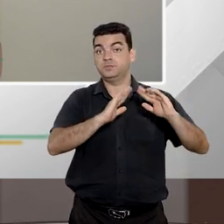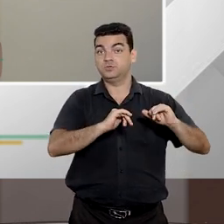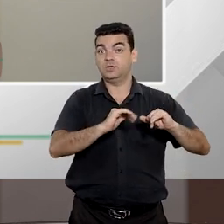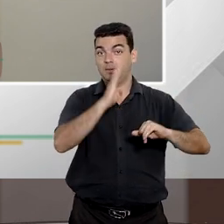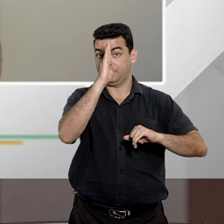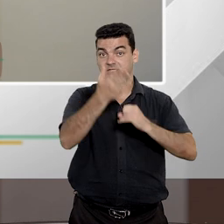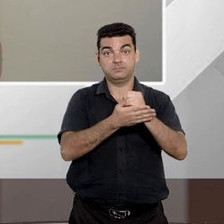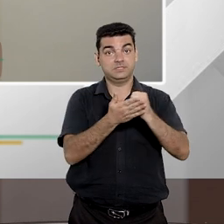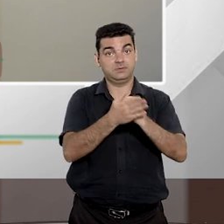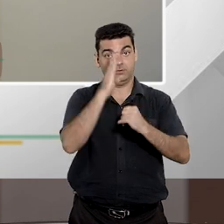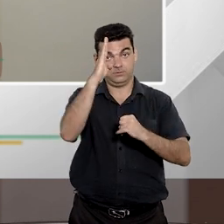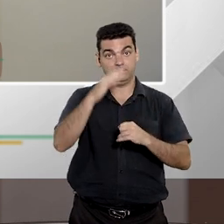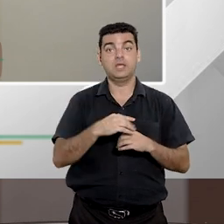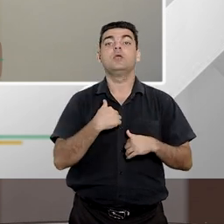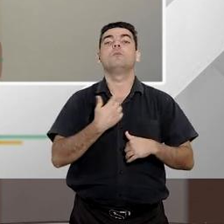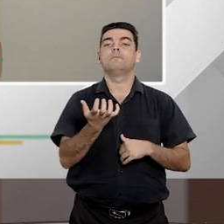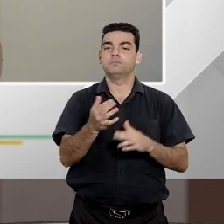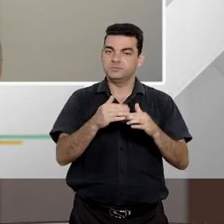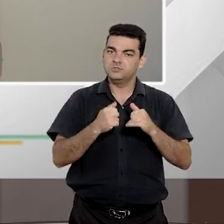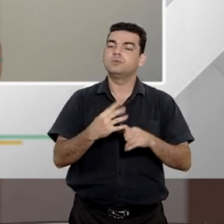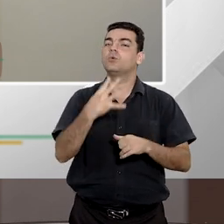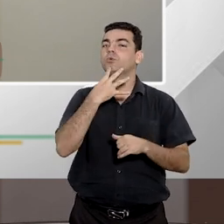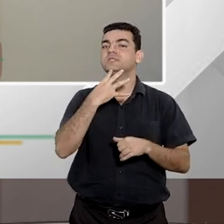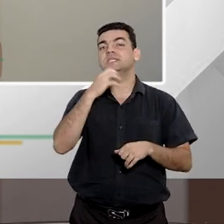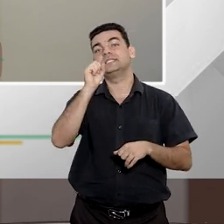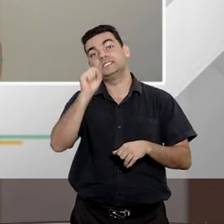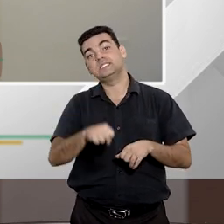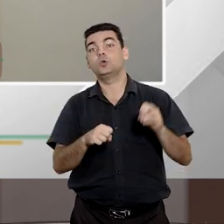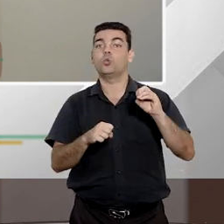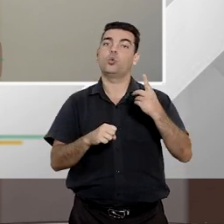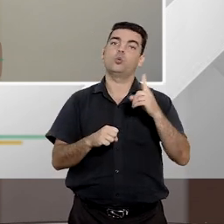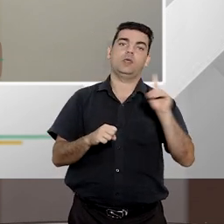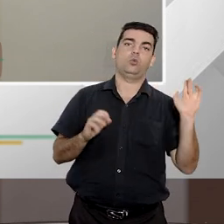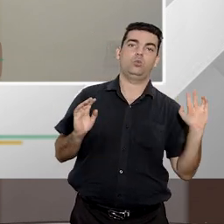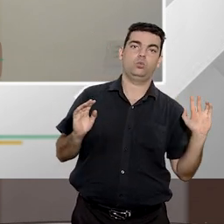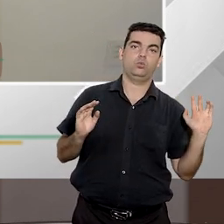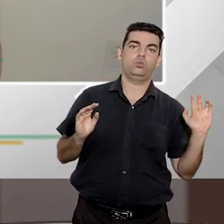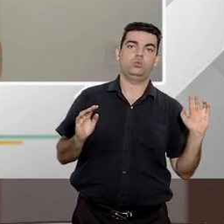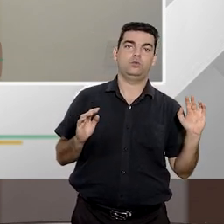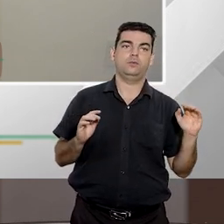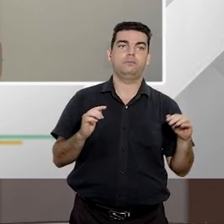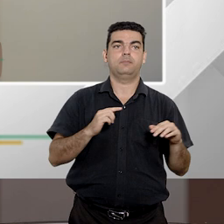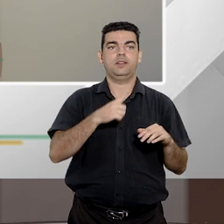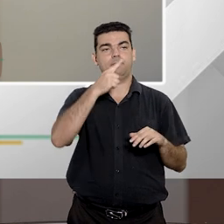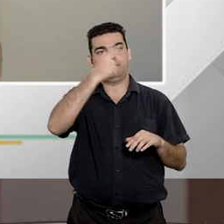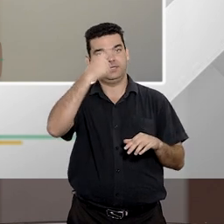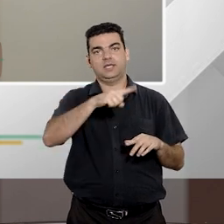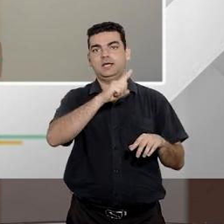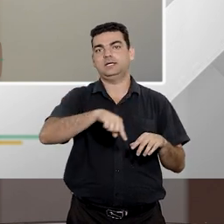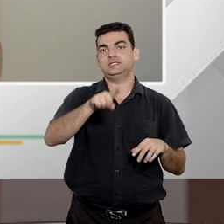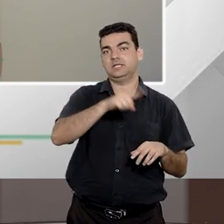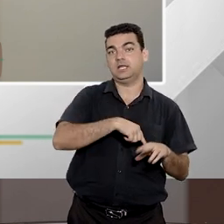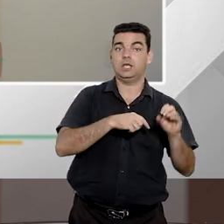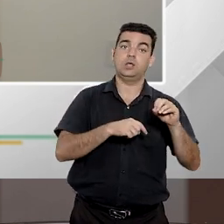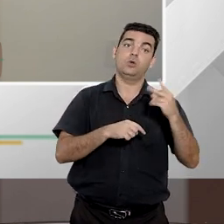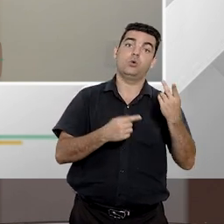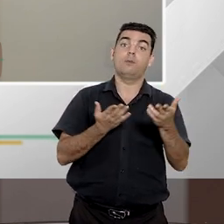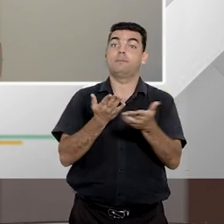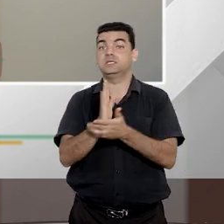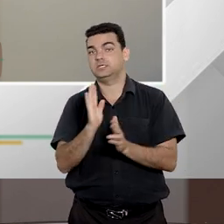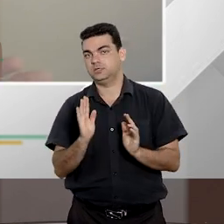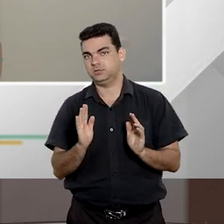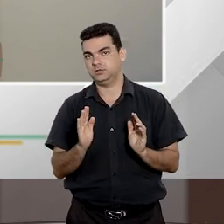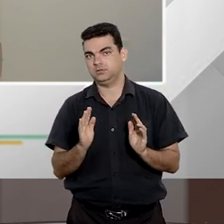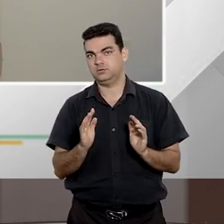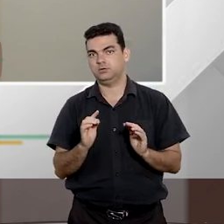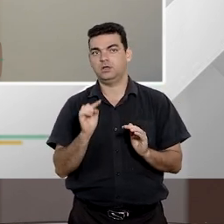como fundamento eu estaria pedindo digamos a anulidade de um determinado ato porque